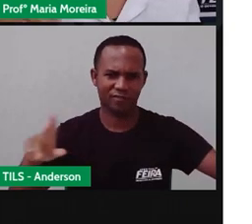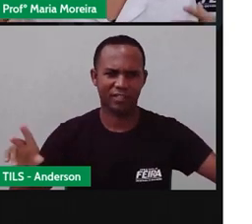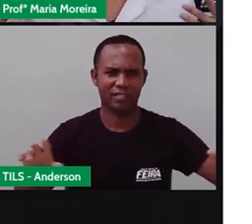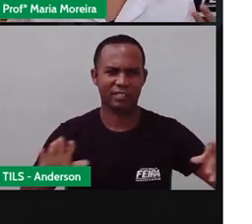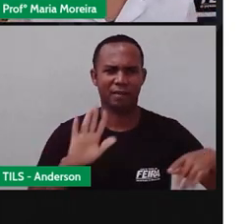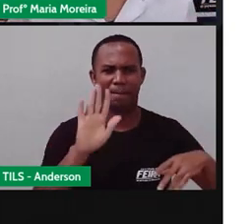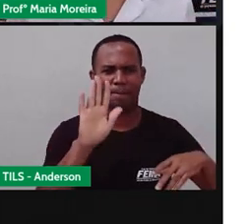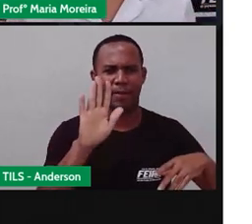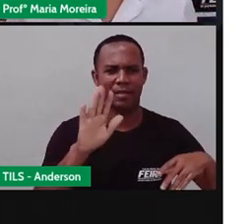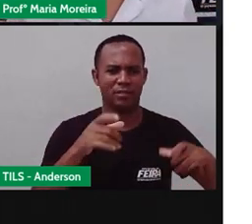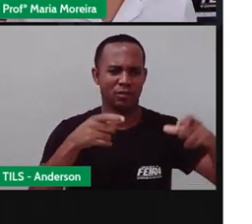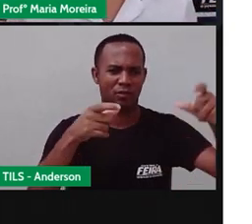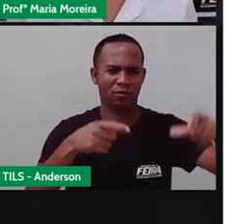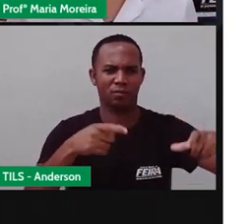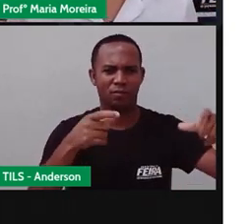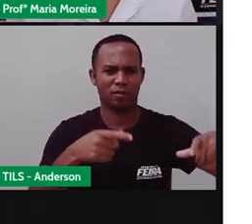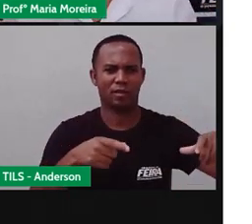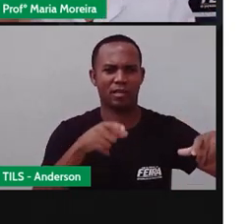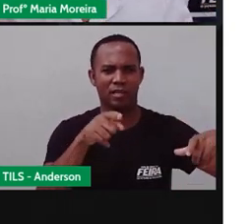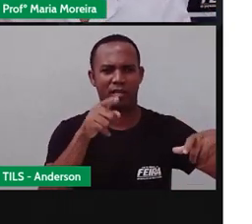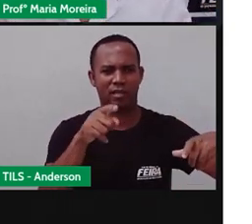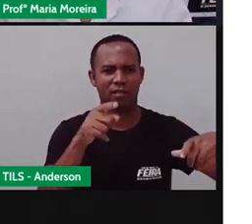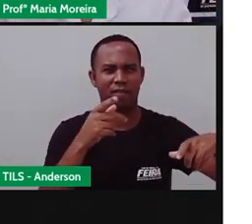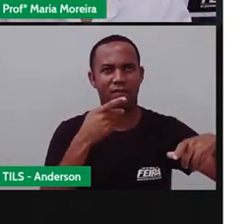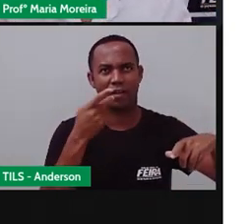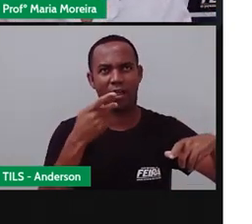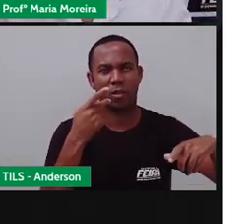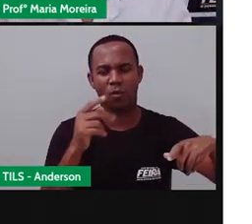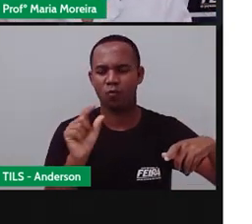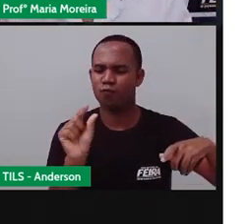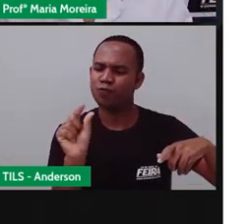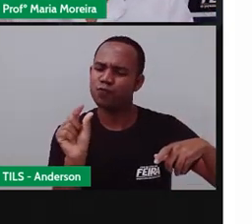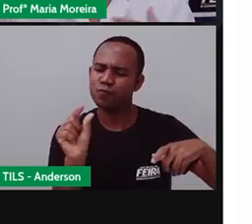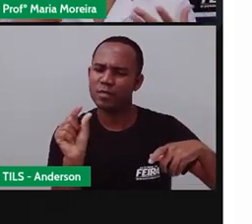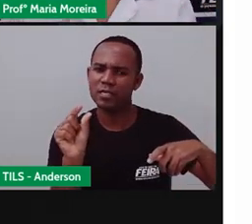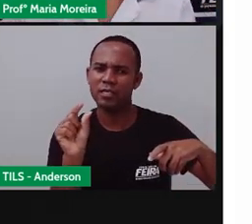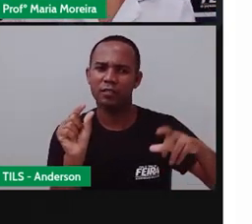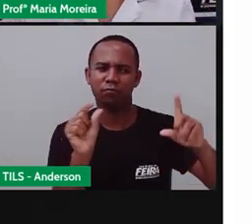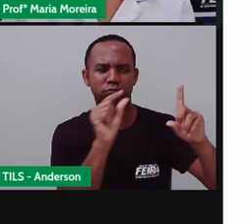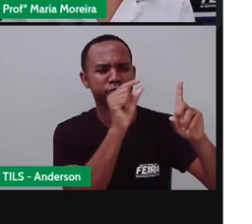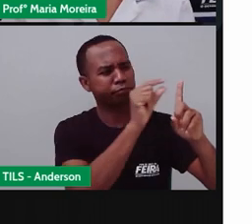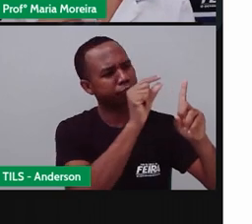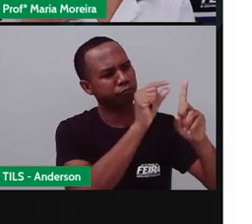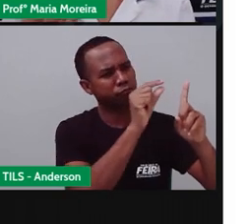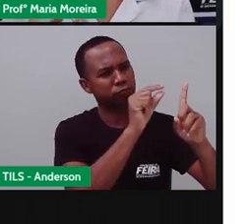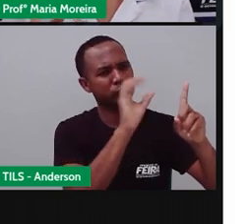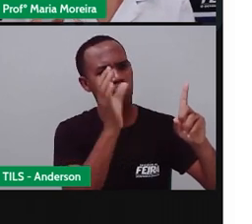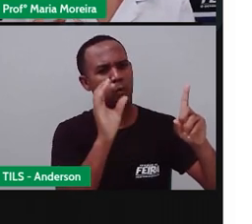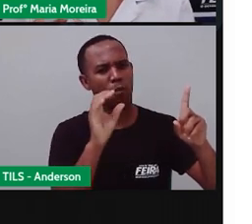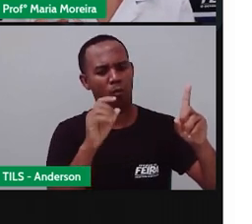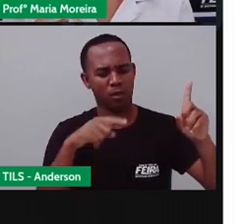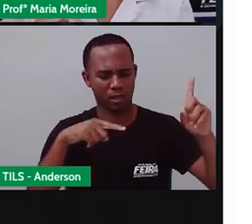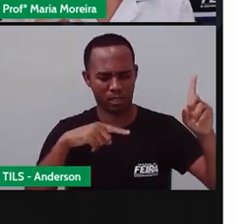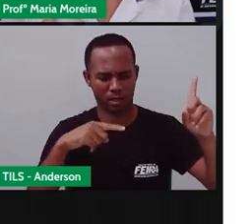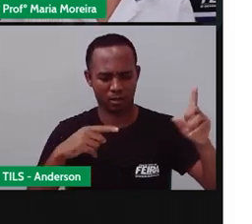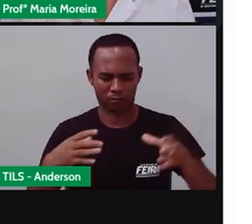Se ele estava em um pulmão, se ele fala de jabuticabeira, se ele falava de um pé de abóbora, e aí?